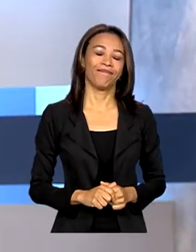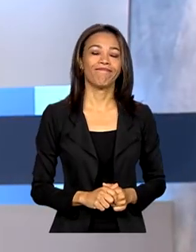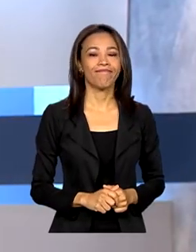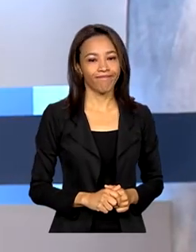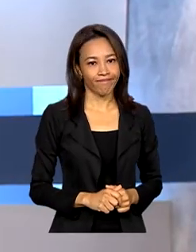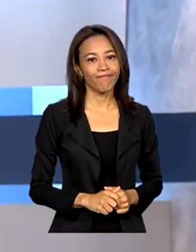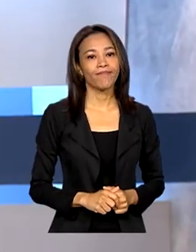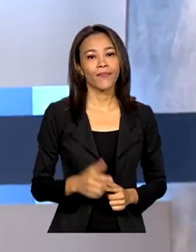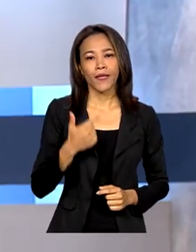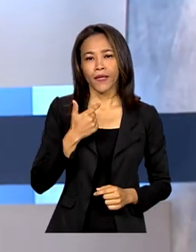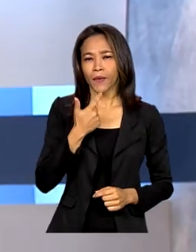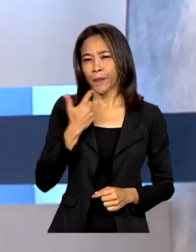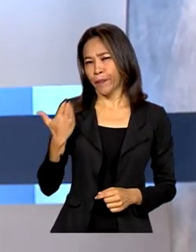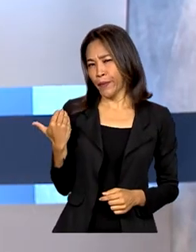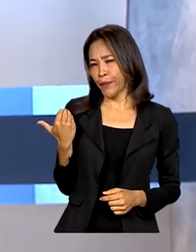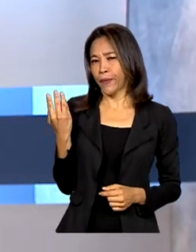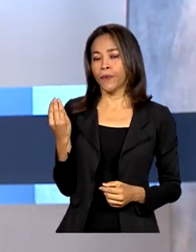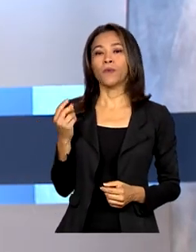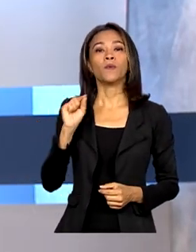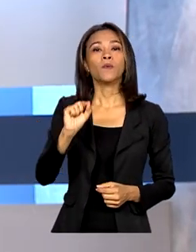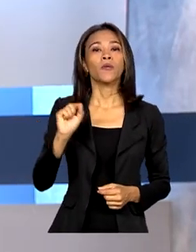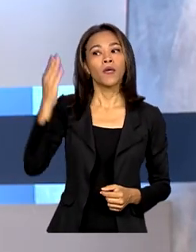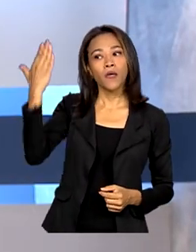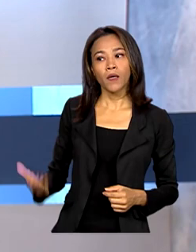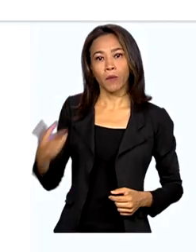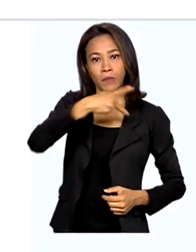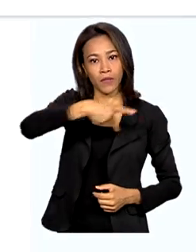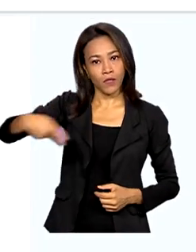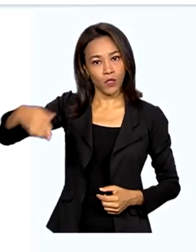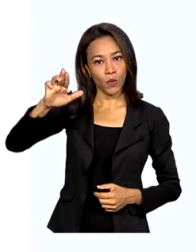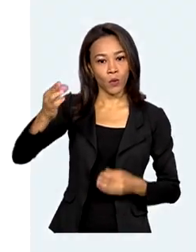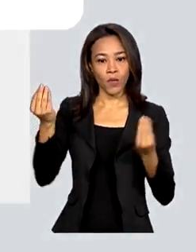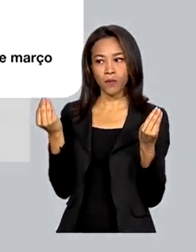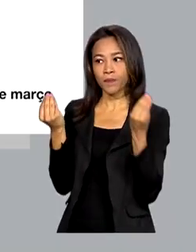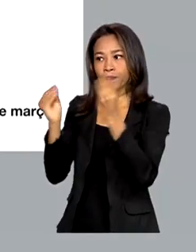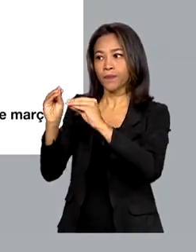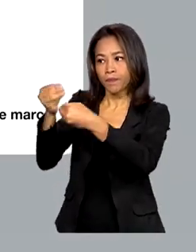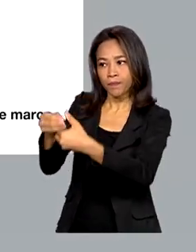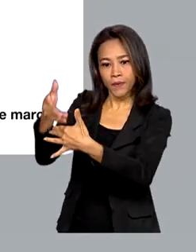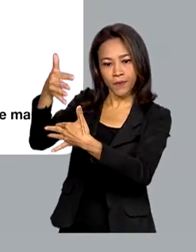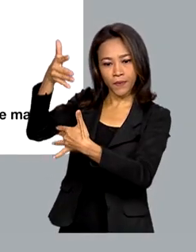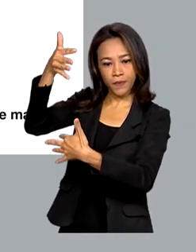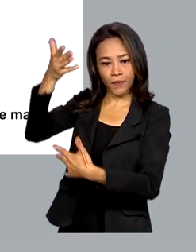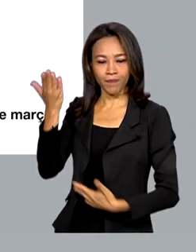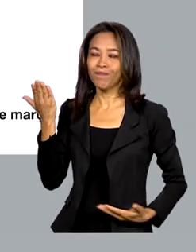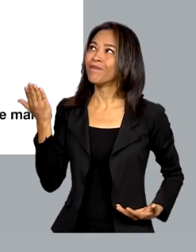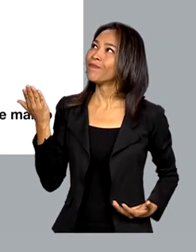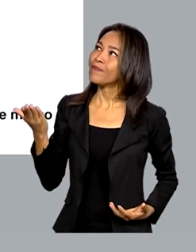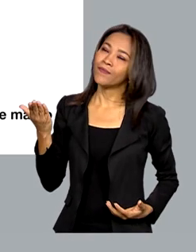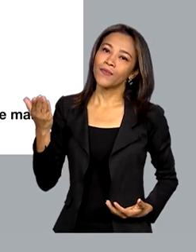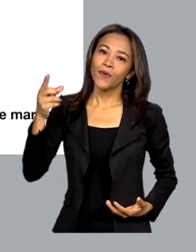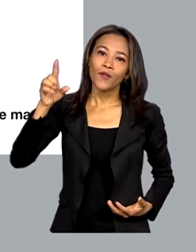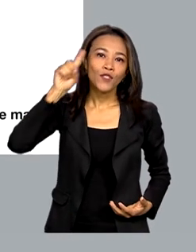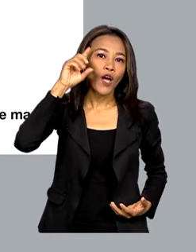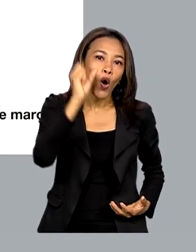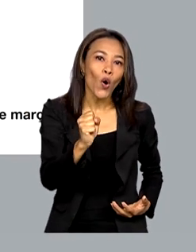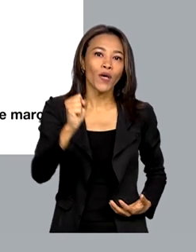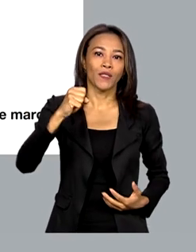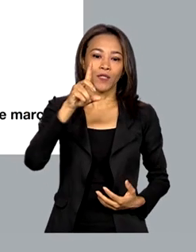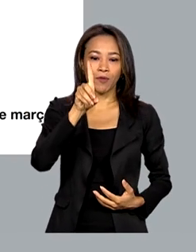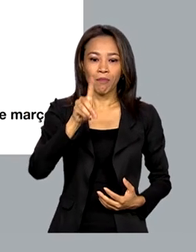E agora há pouco pelas redes sociais, o presidente Lula disse que neste ano, o 8 de março marca a volta e